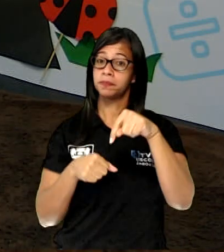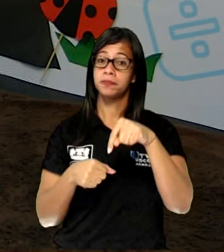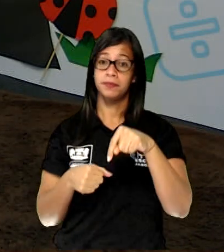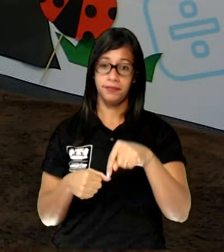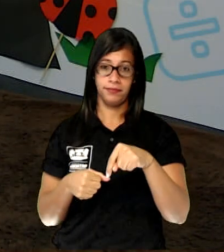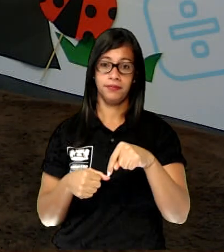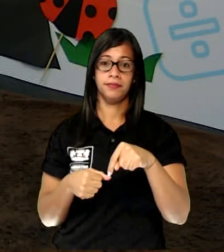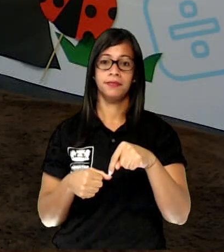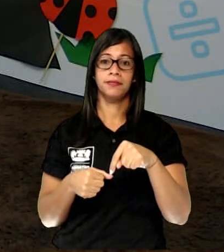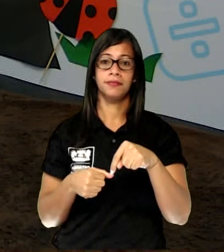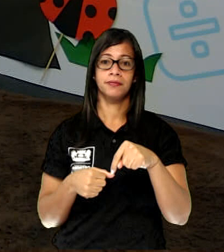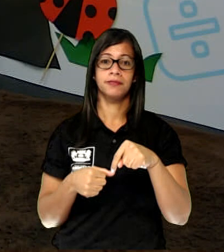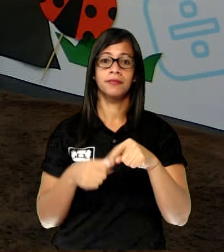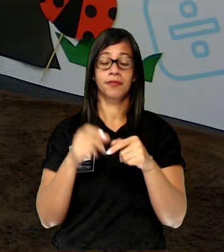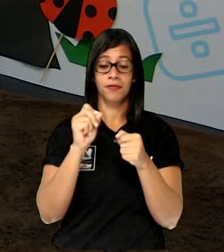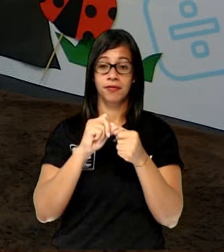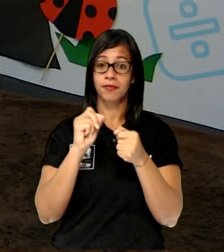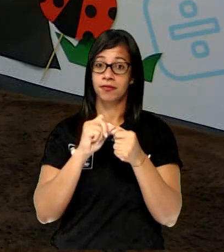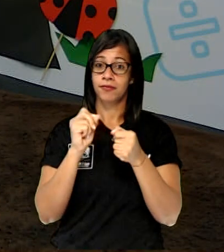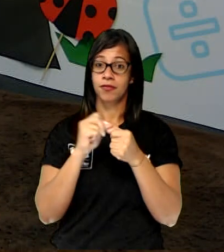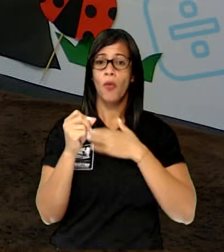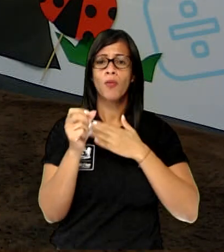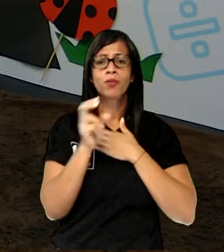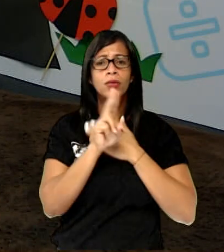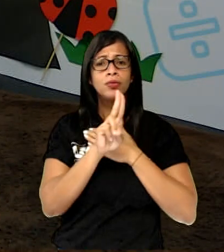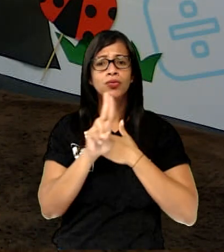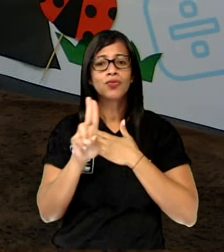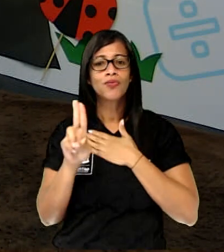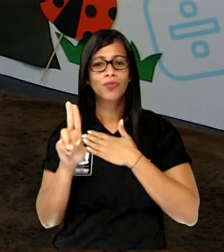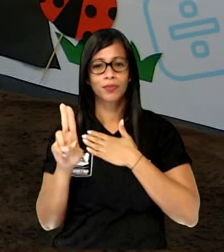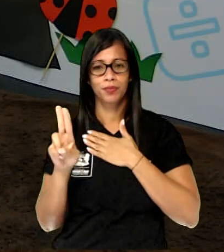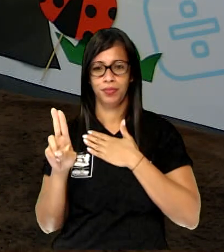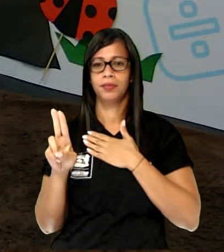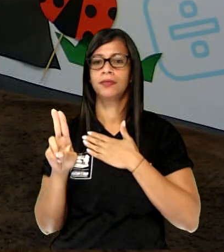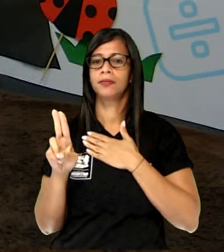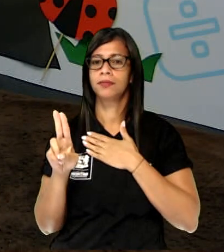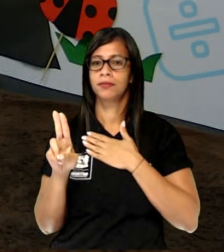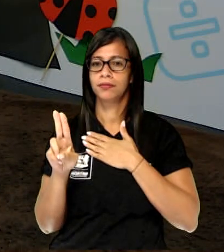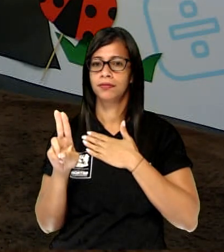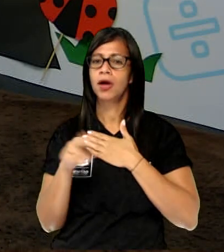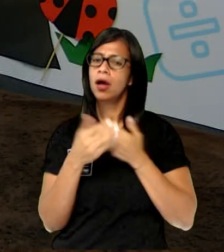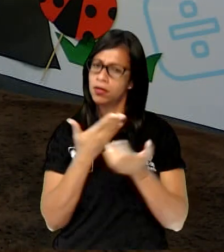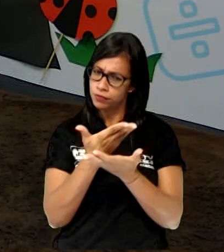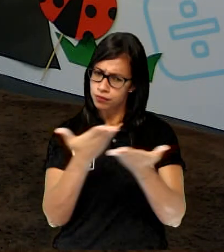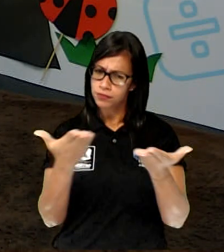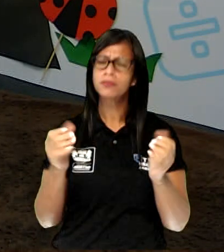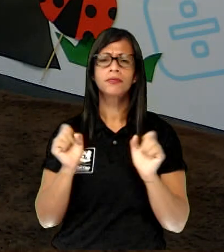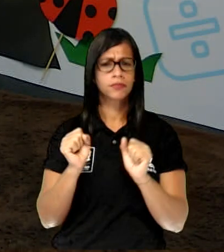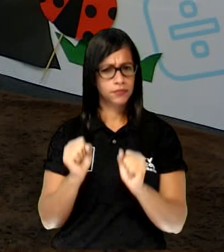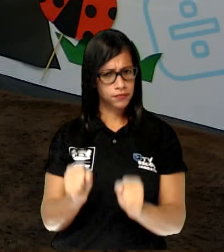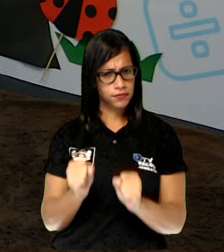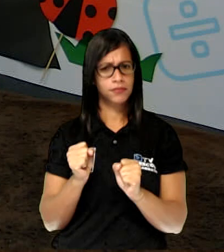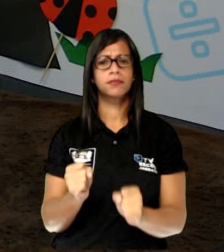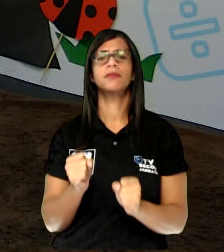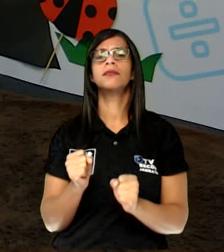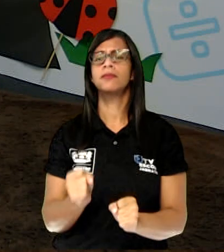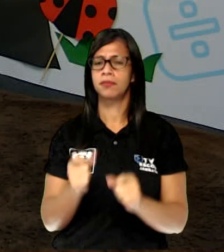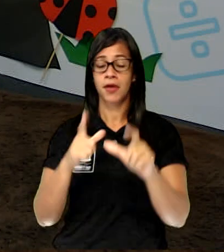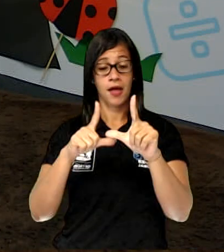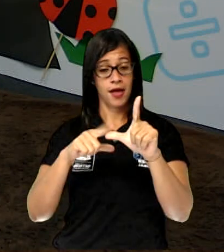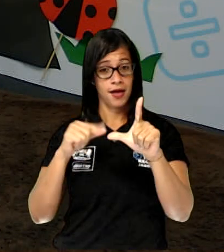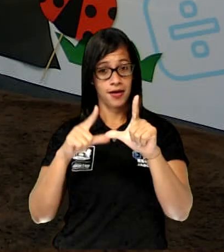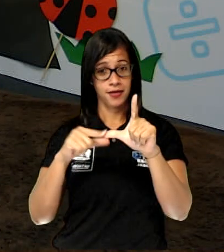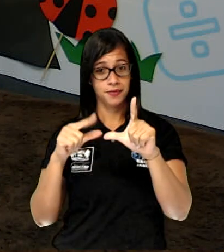montar o meu nome. Olha só, tentem aí com a ajuda de algum adulto pegar essas letrinhas,